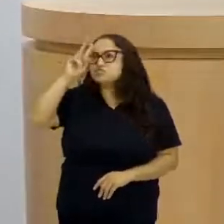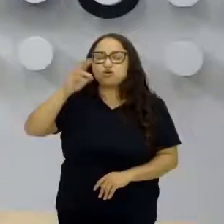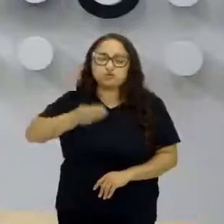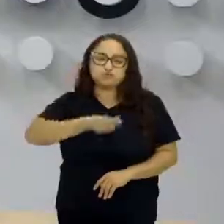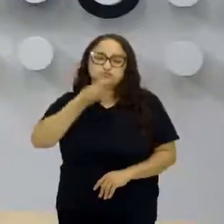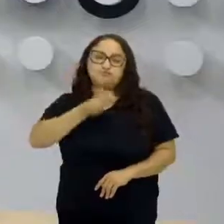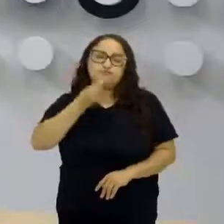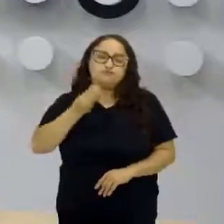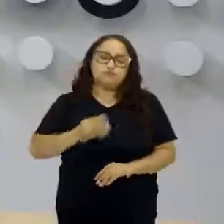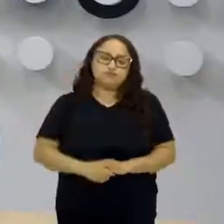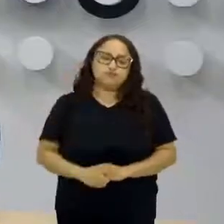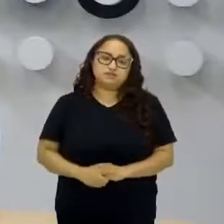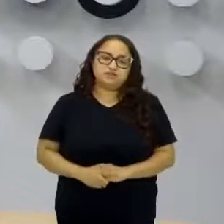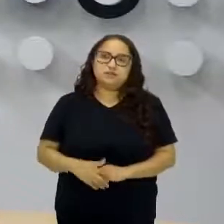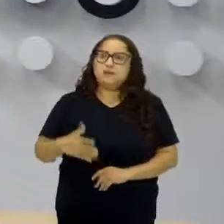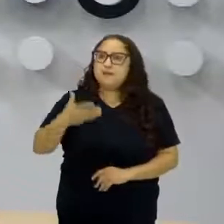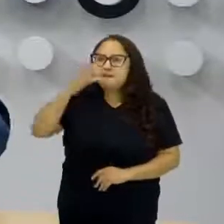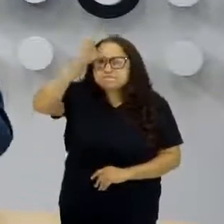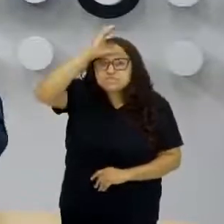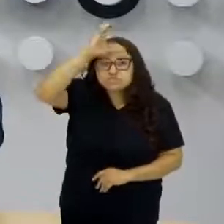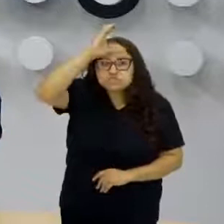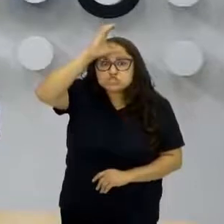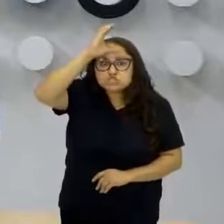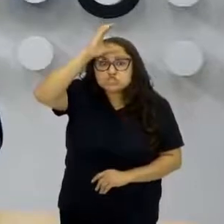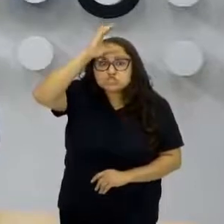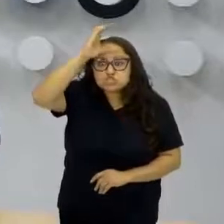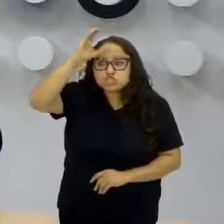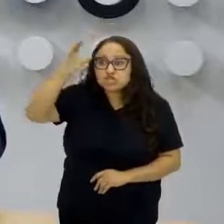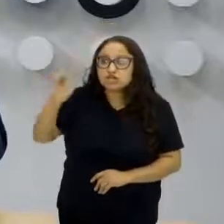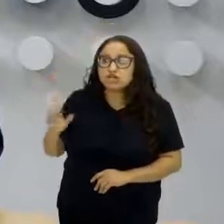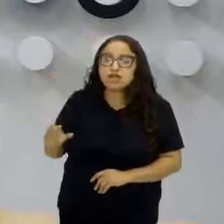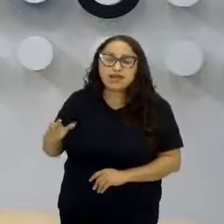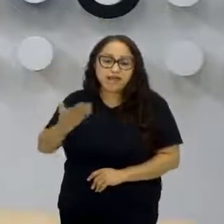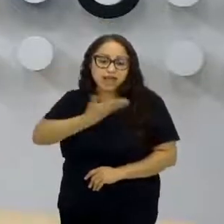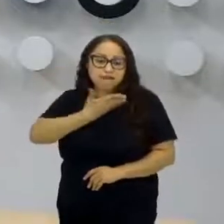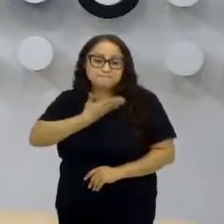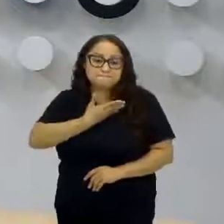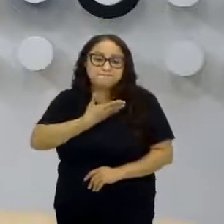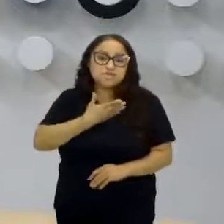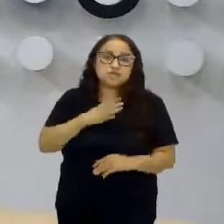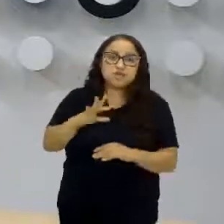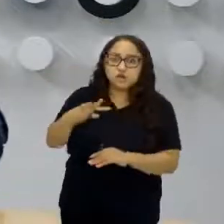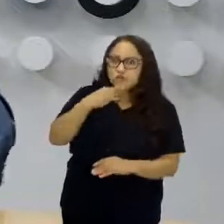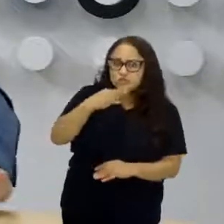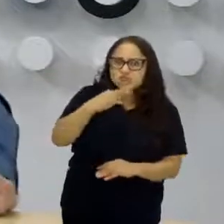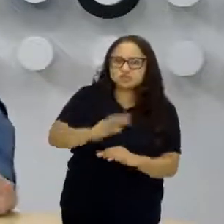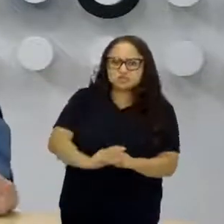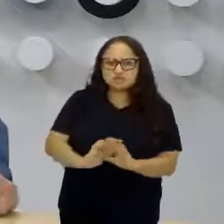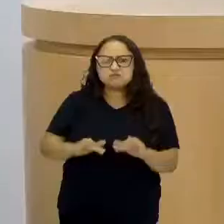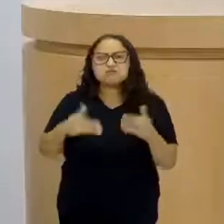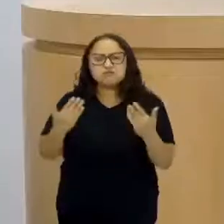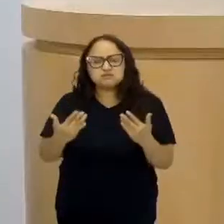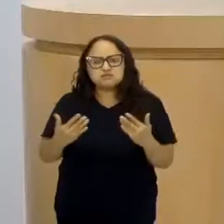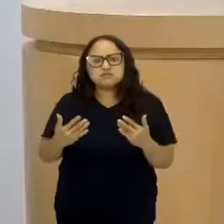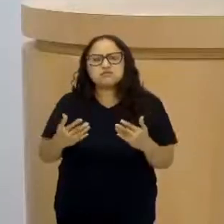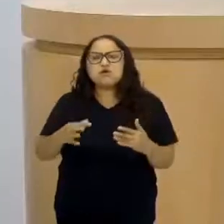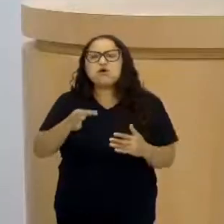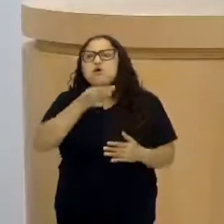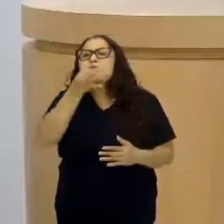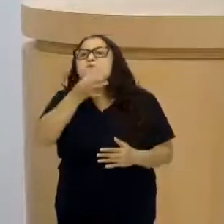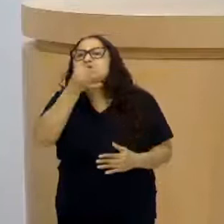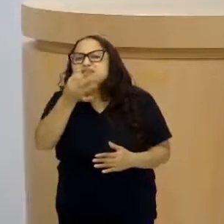a minha tia conheceu uma amiga que tinha uma prima que, olha... Então, quais são os argumentos